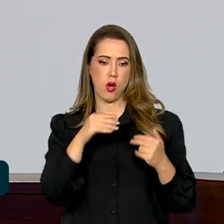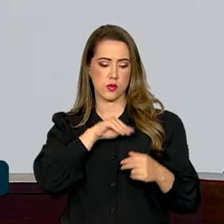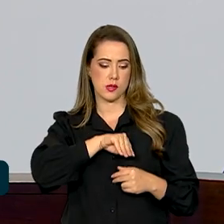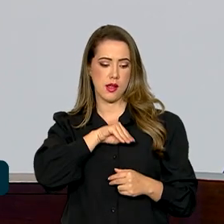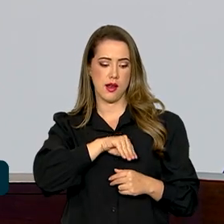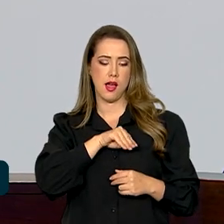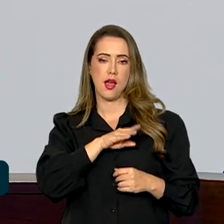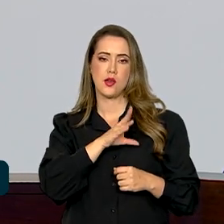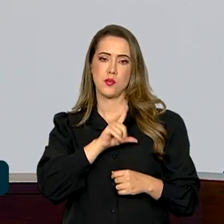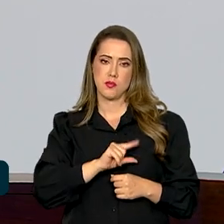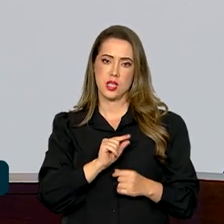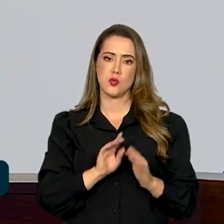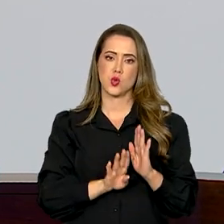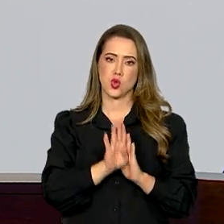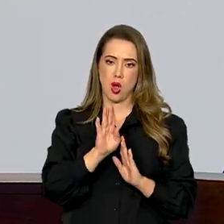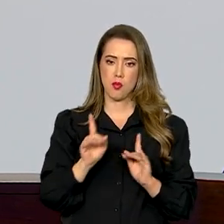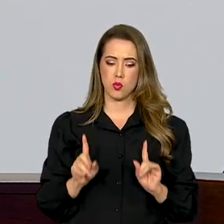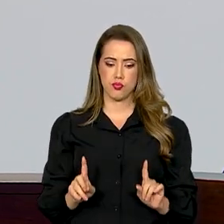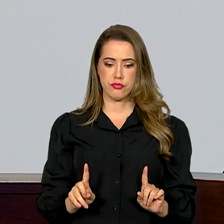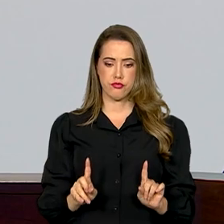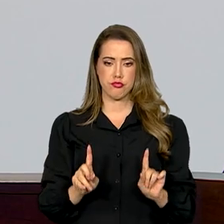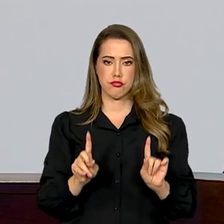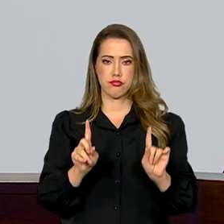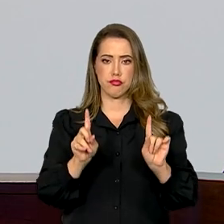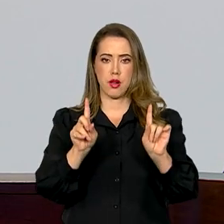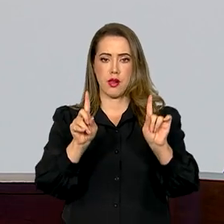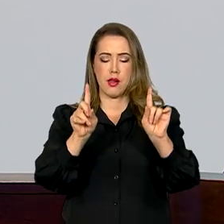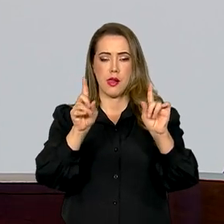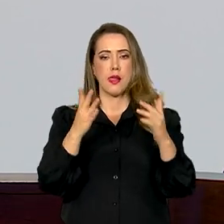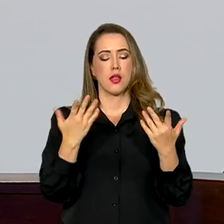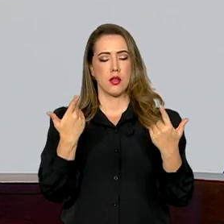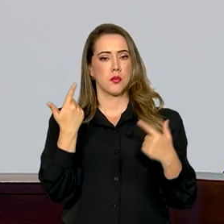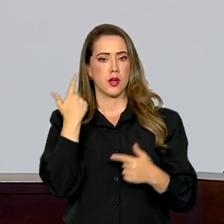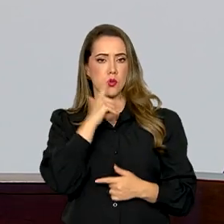acelerar o processo de distribuição de renda e recuperação da massa salarial.